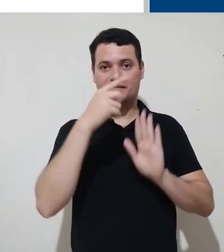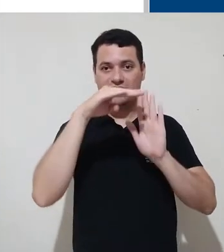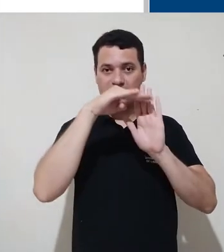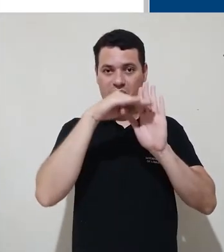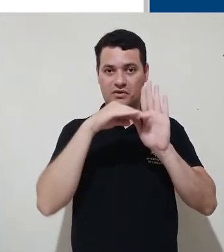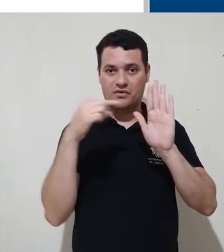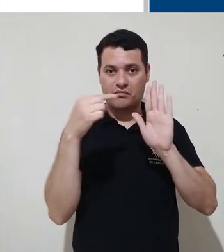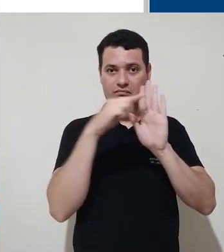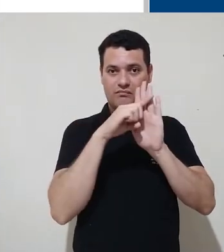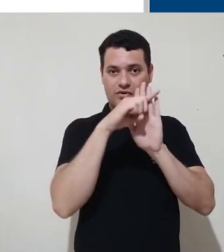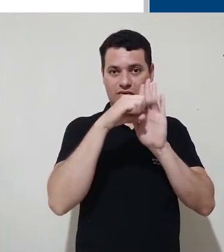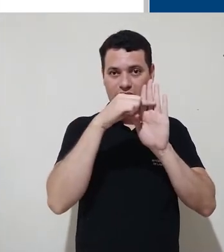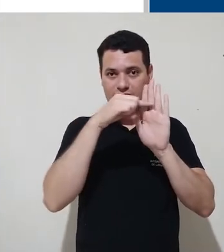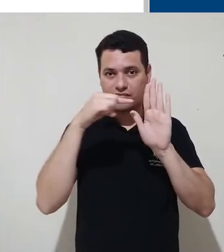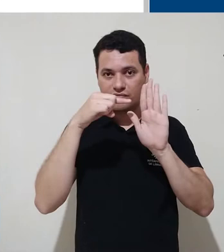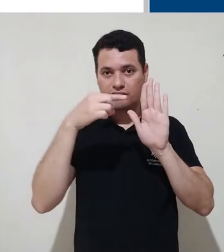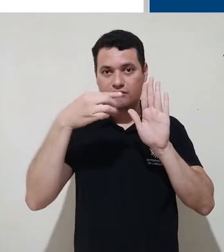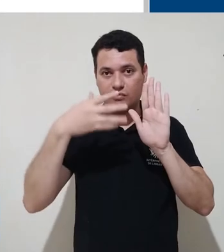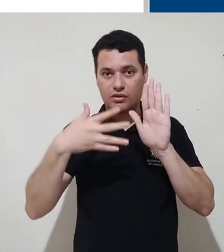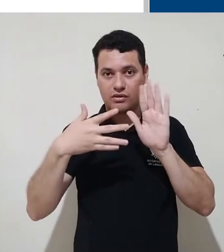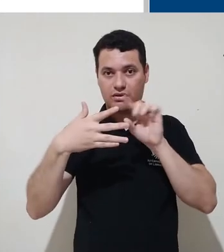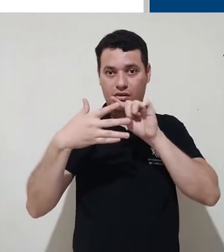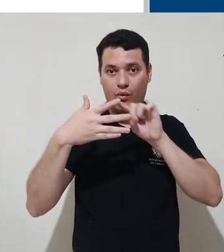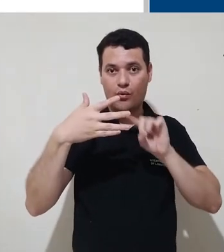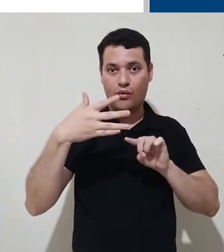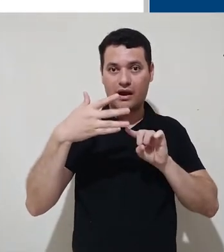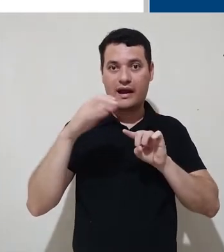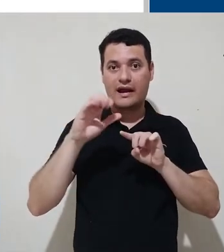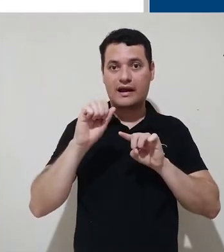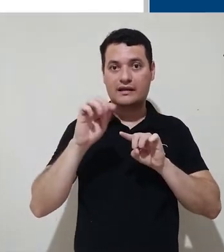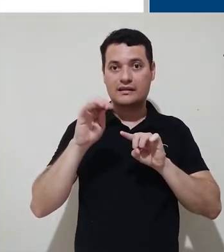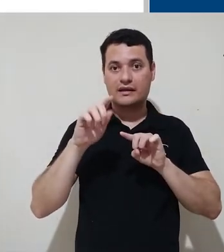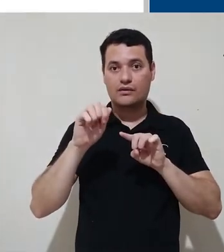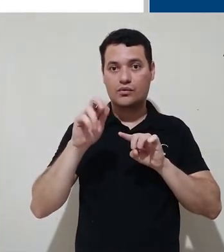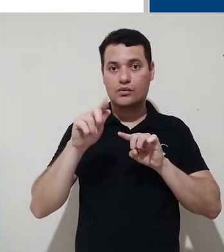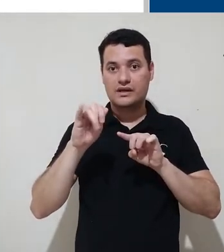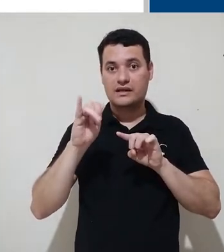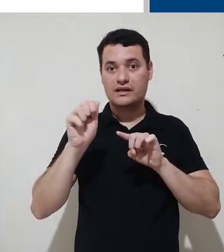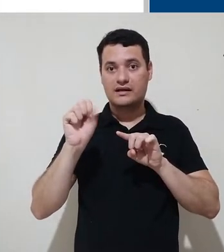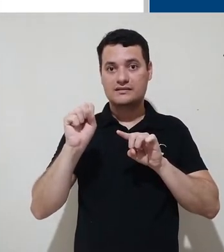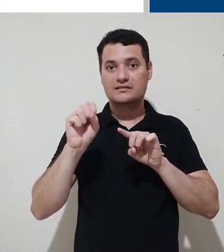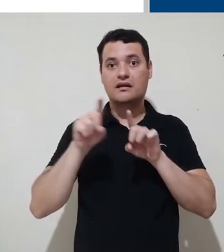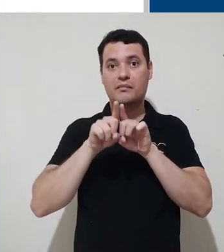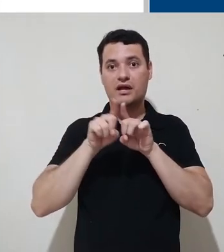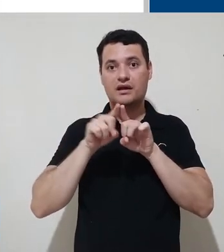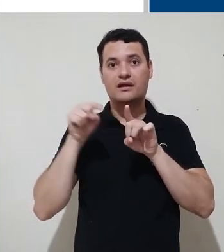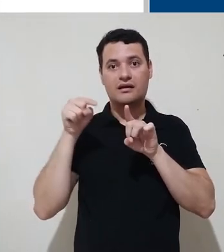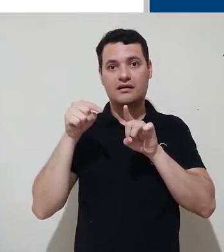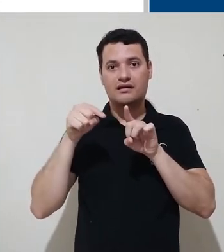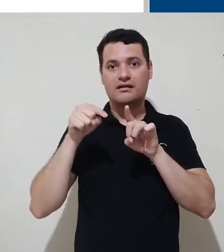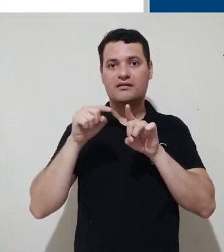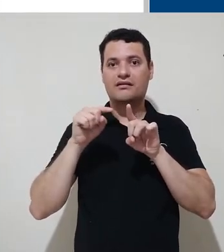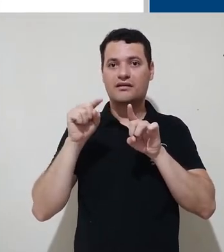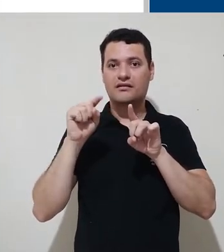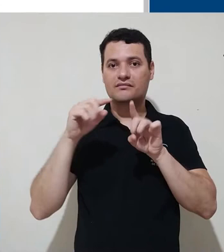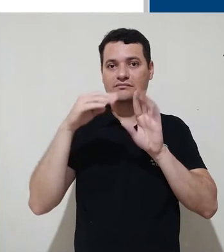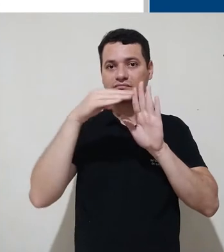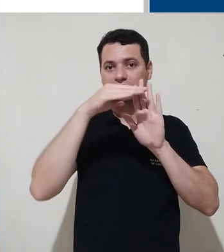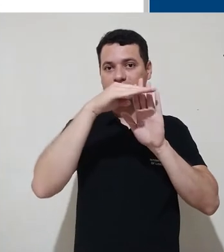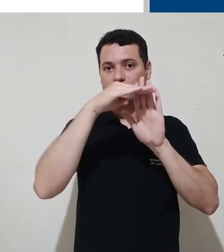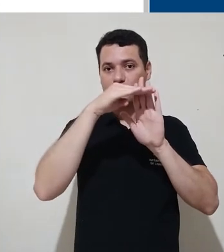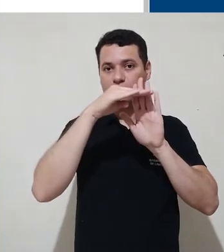eu posso ver que dentro dela eu possuo outras categorias. Eu posso clicar novamente para contrair.